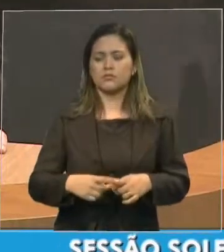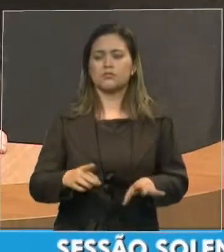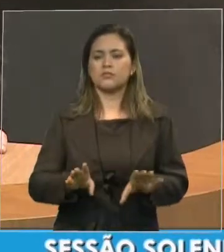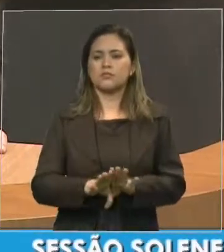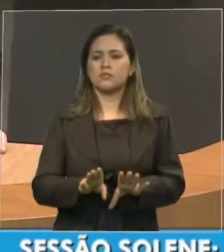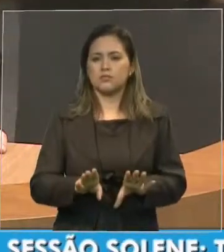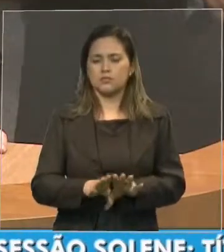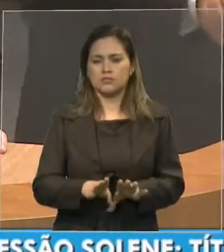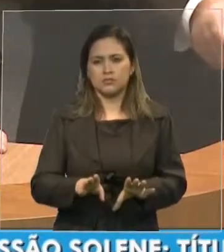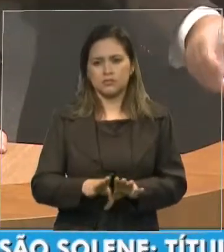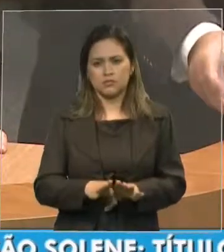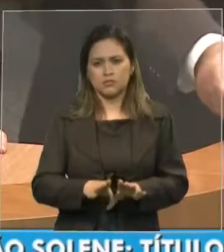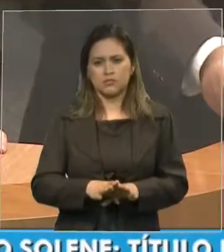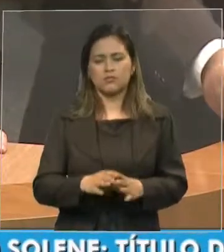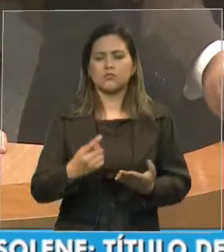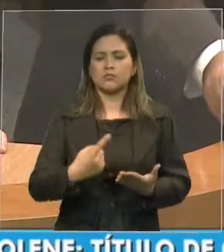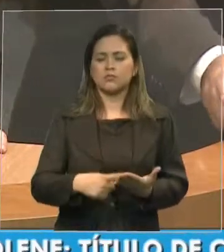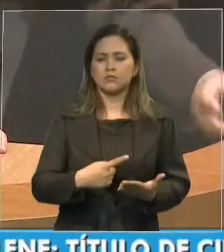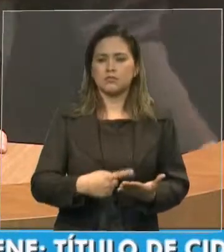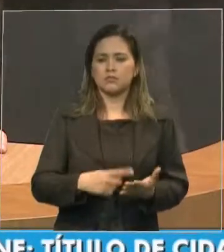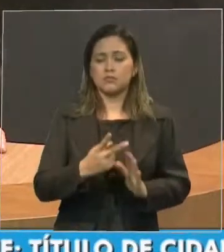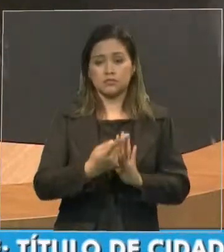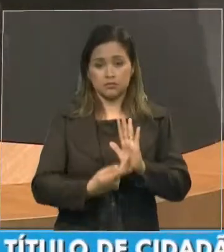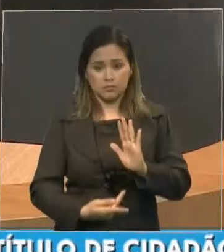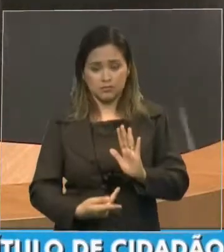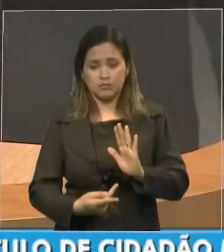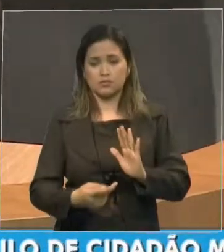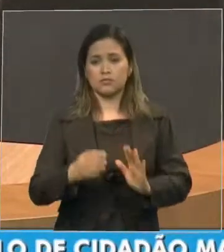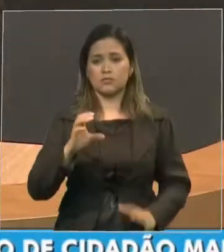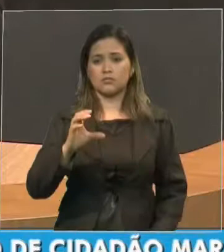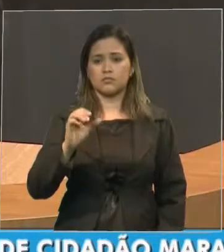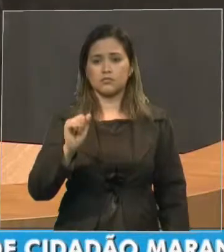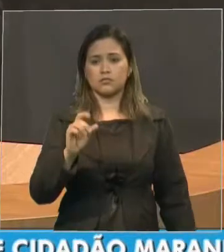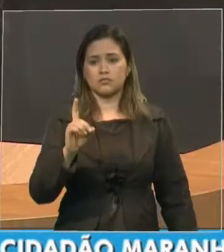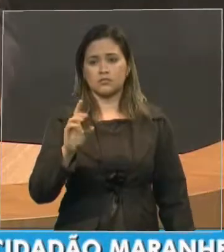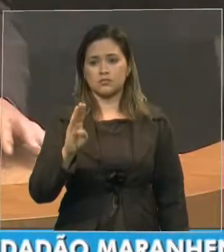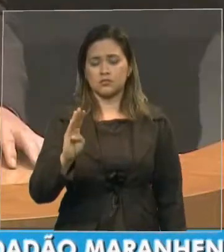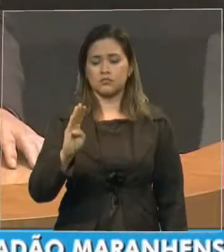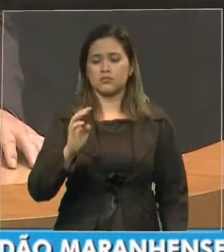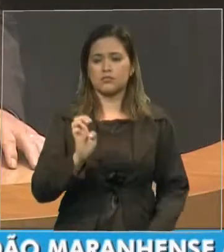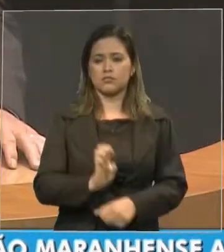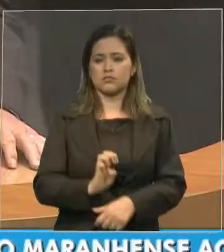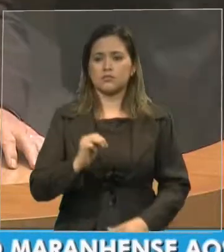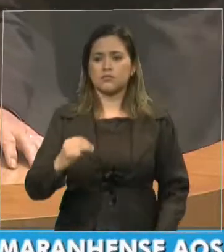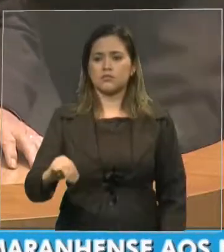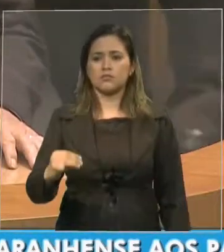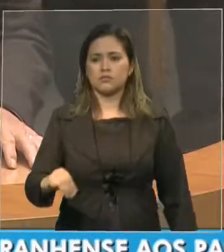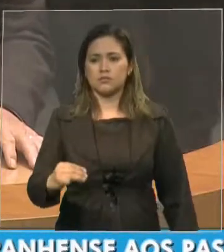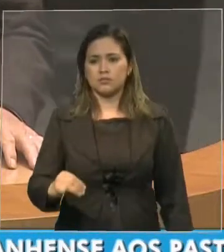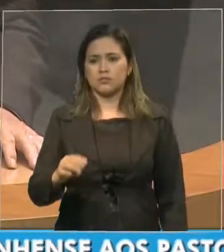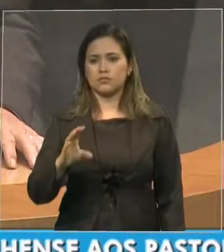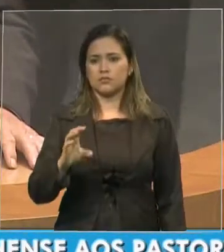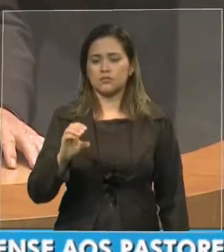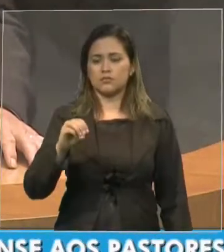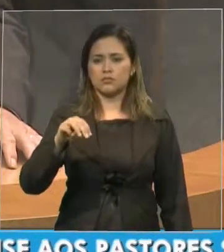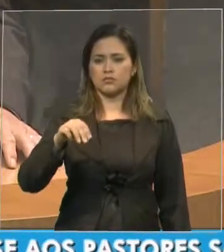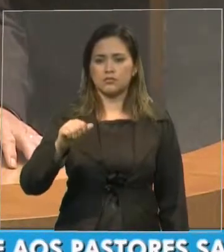da CADB no estado do Maranhão e da Comadema